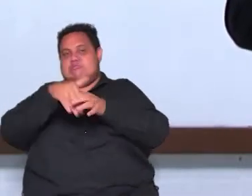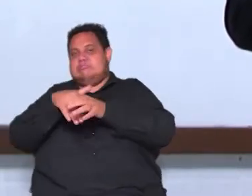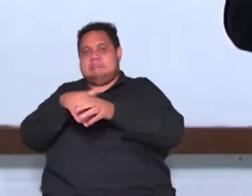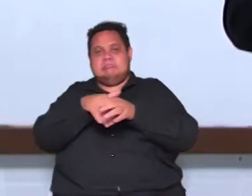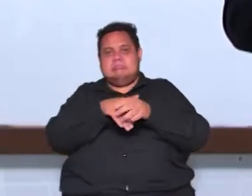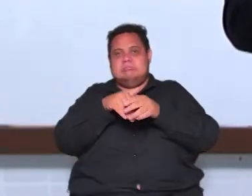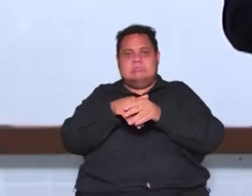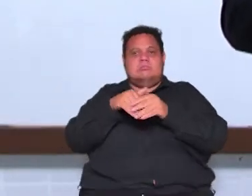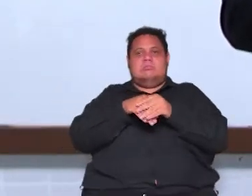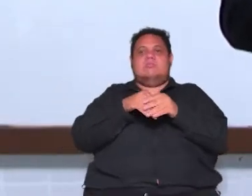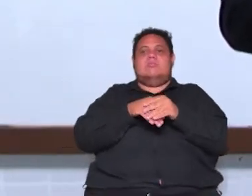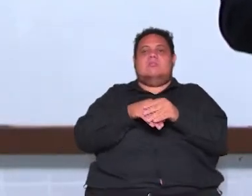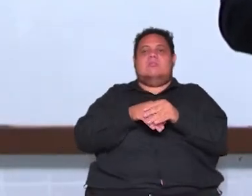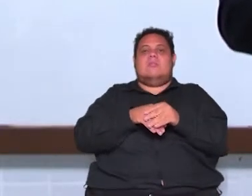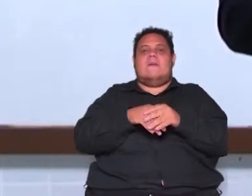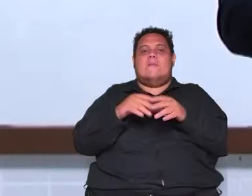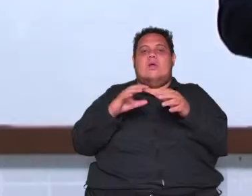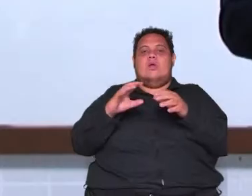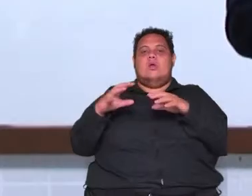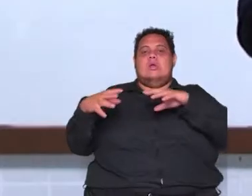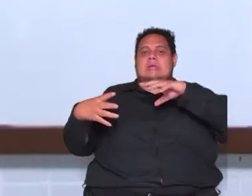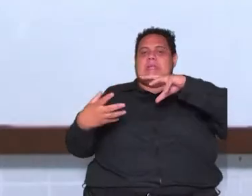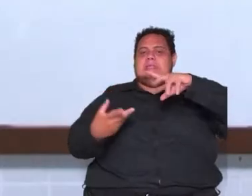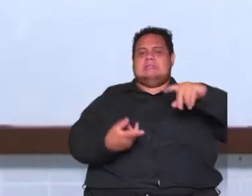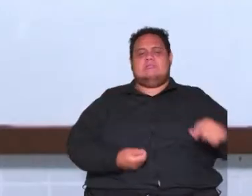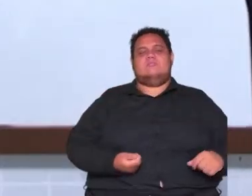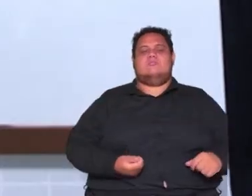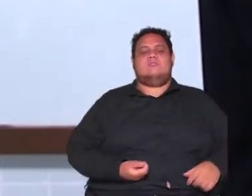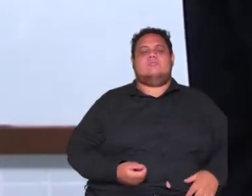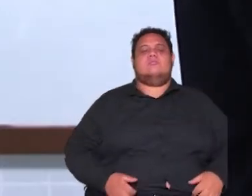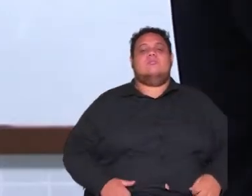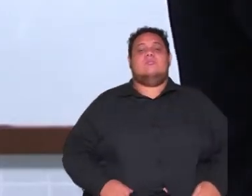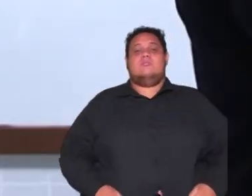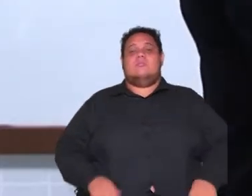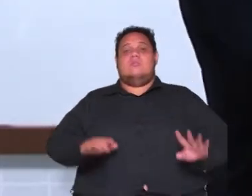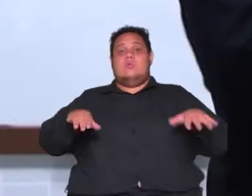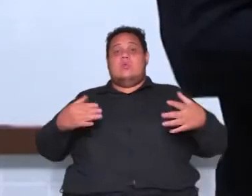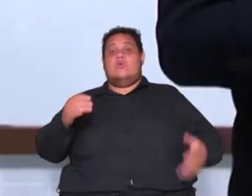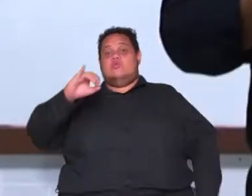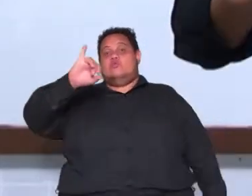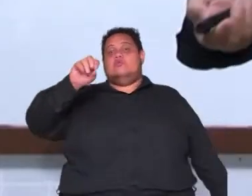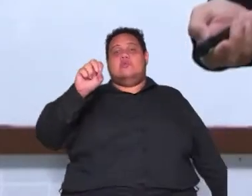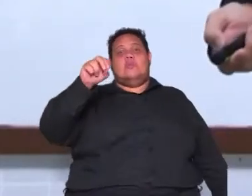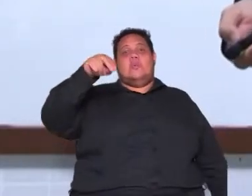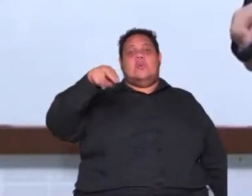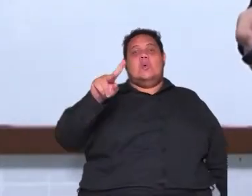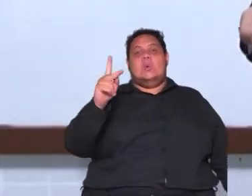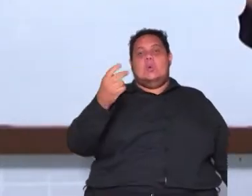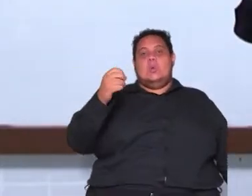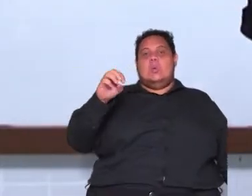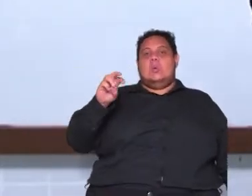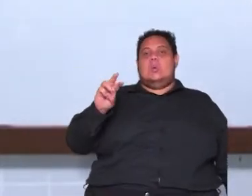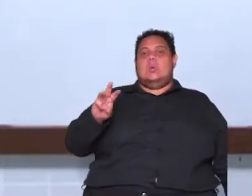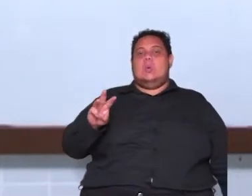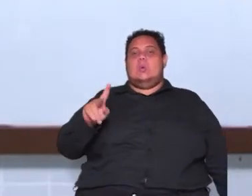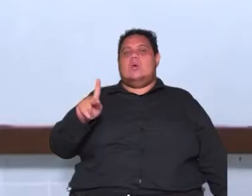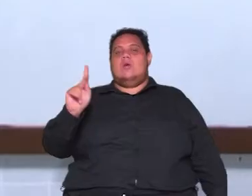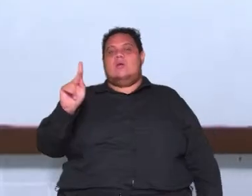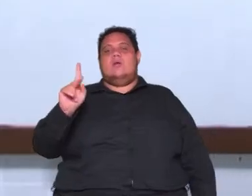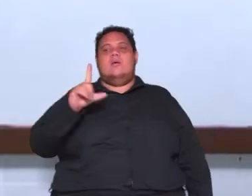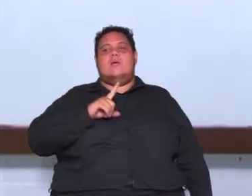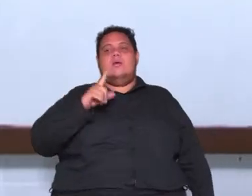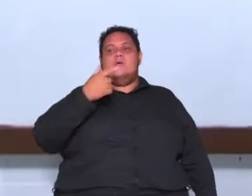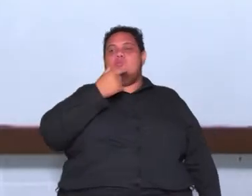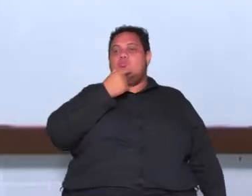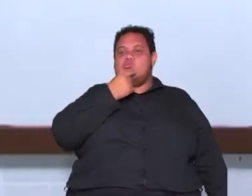ao sufragio universal ou coisas assim tá então John Locke era inglês tá importante lembrar John